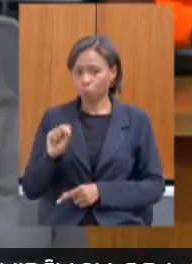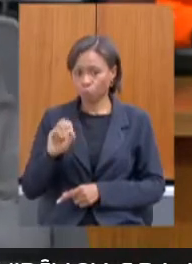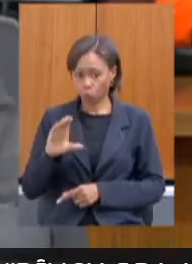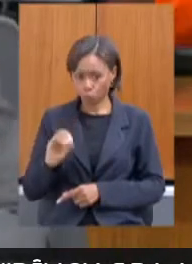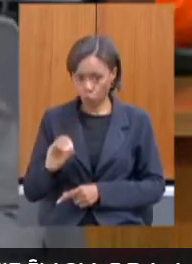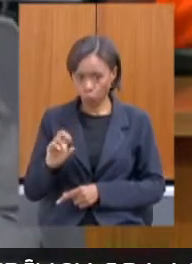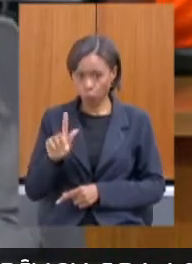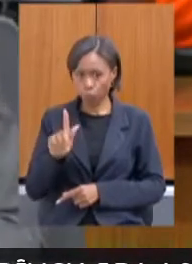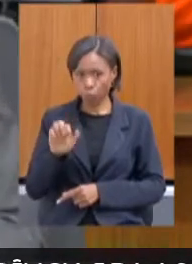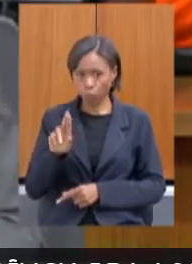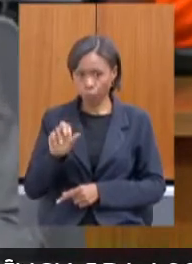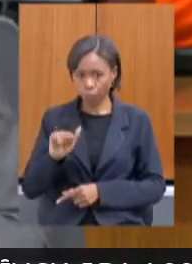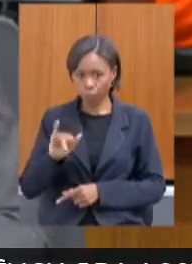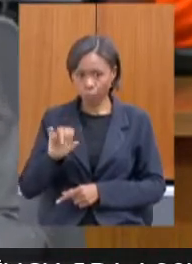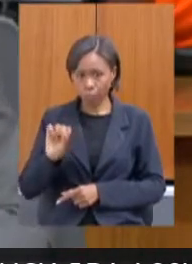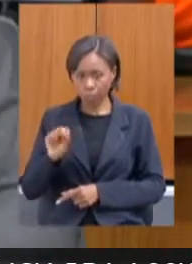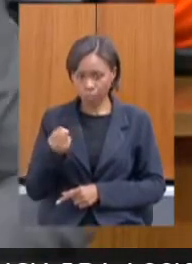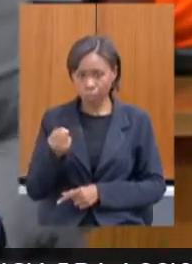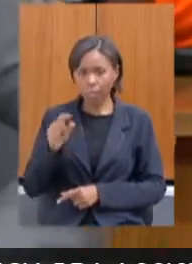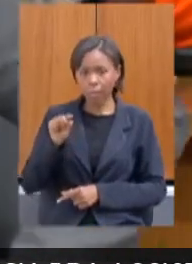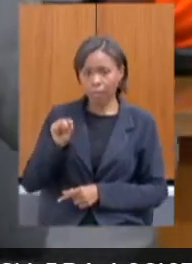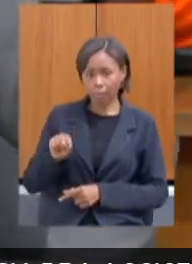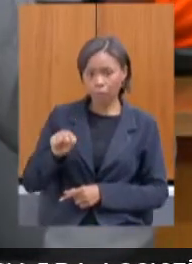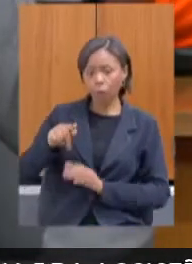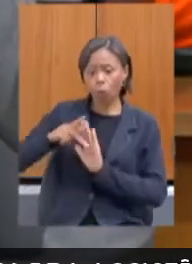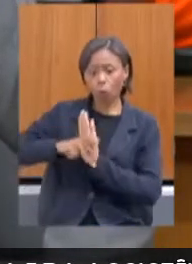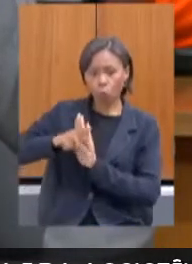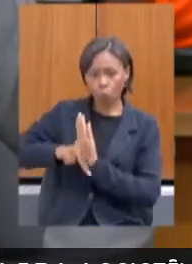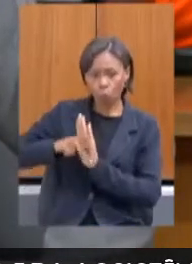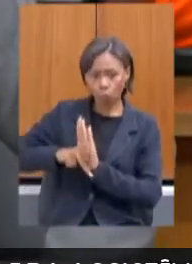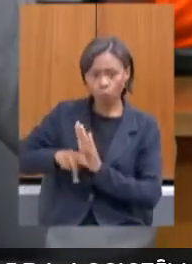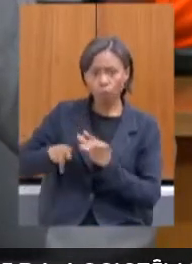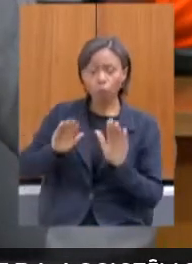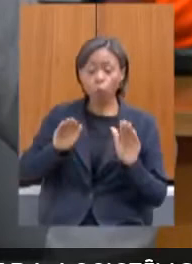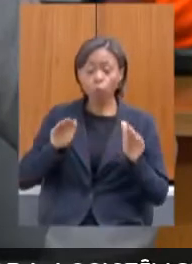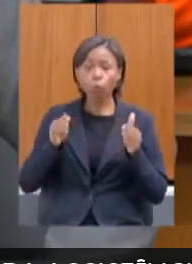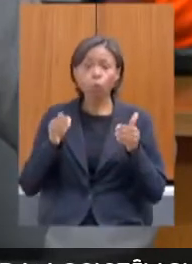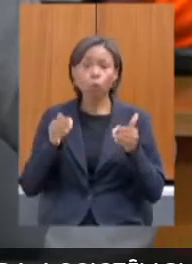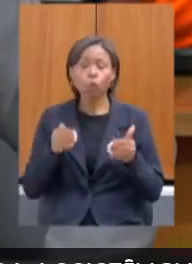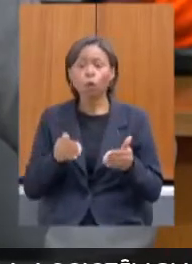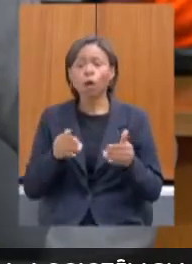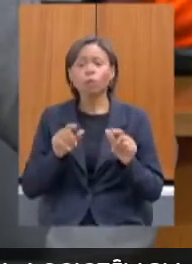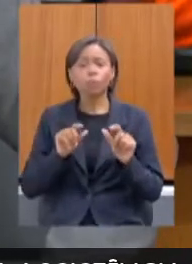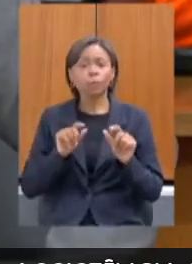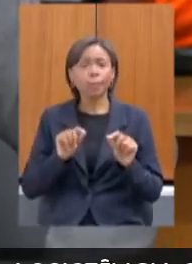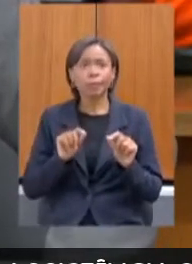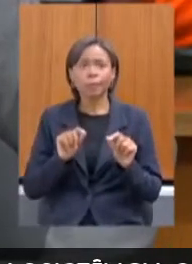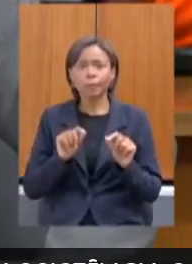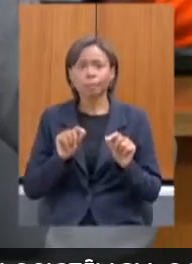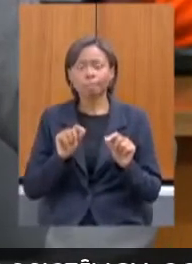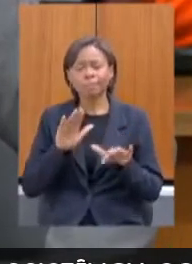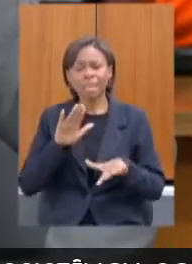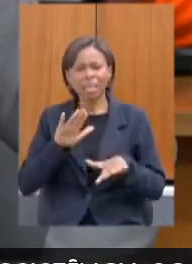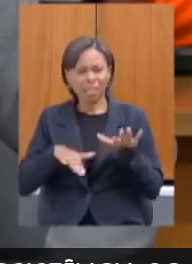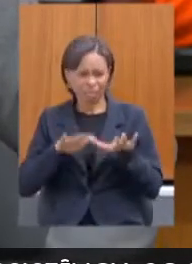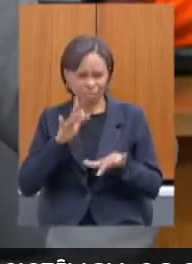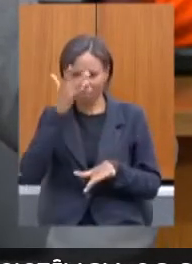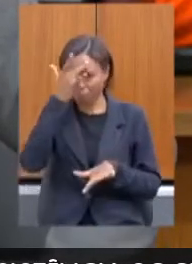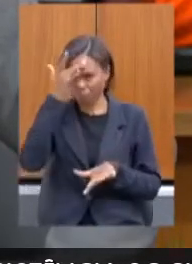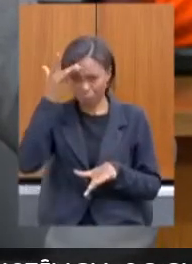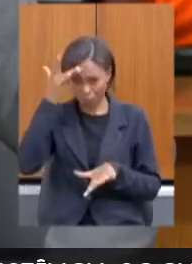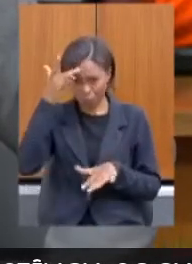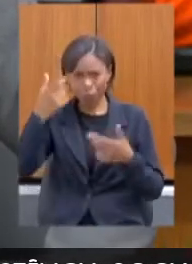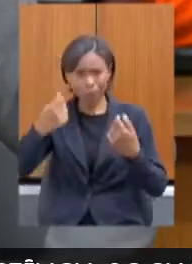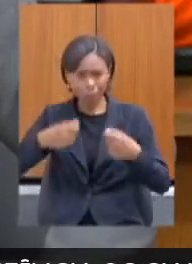que tem esse enfoque liberal da pessoa, claro, às vezes ela vai necessitar,